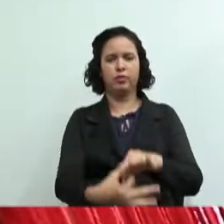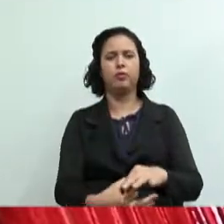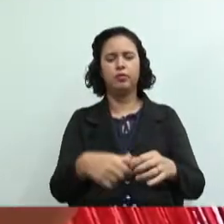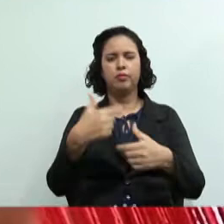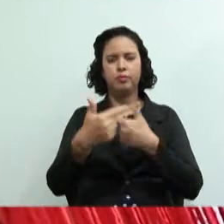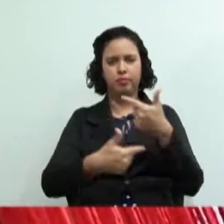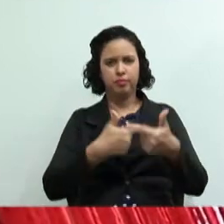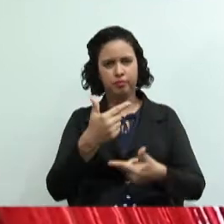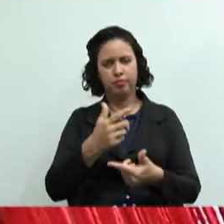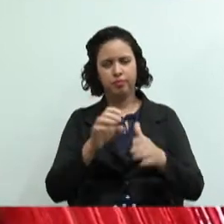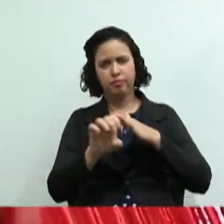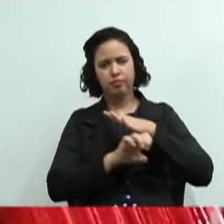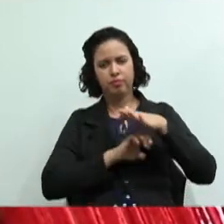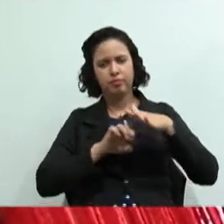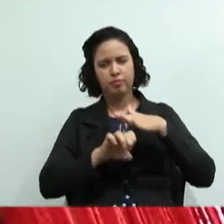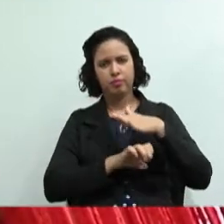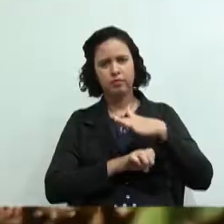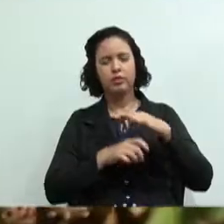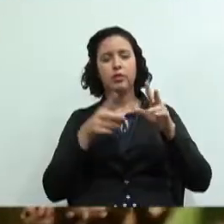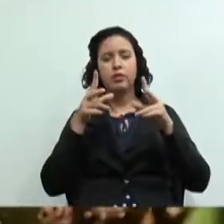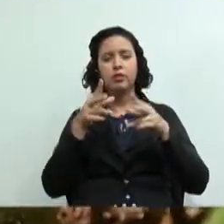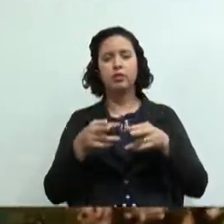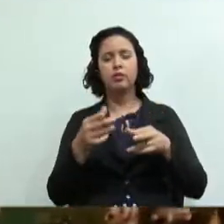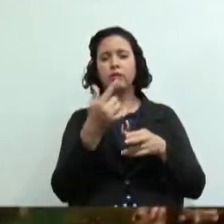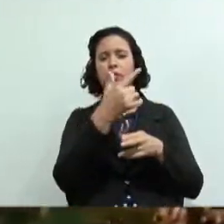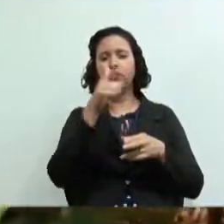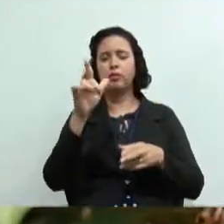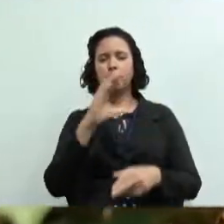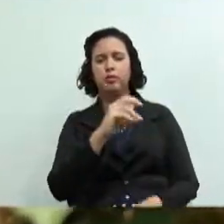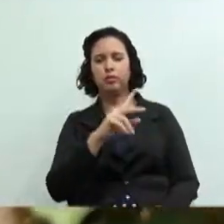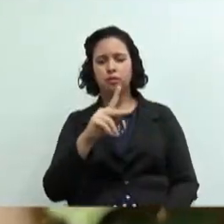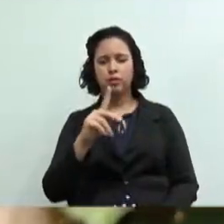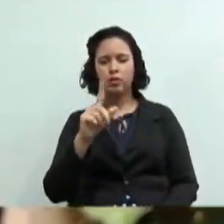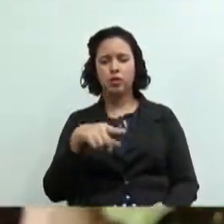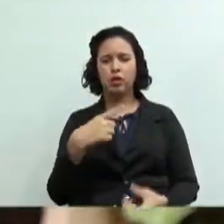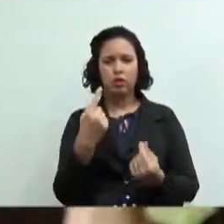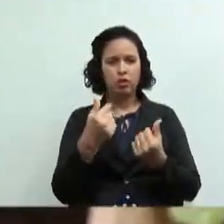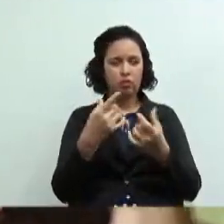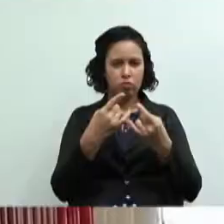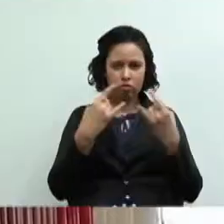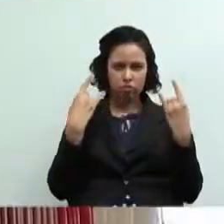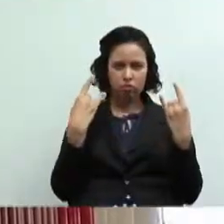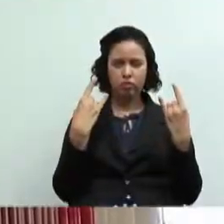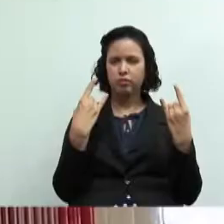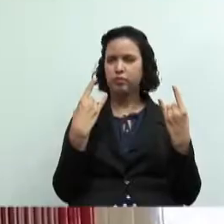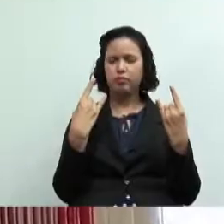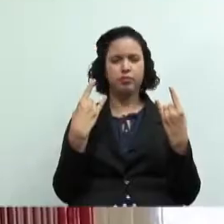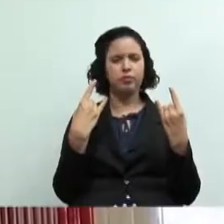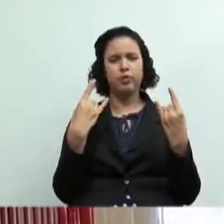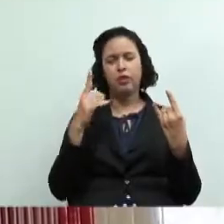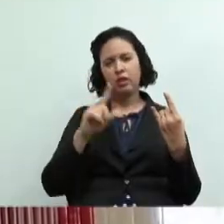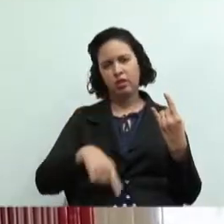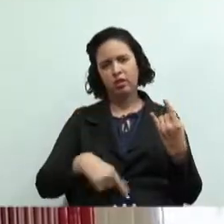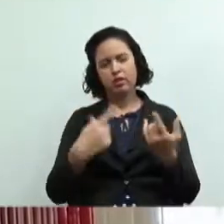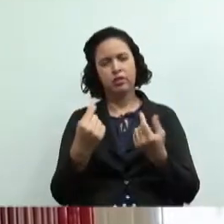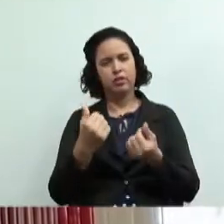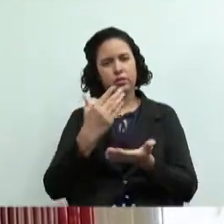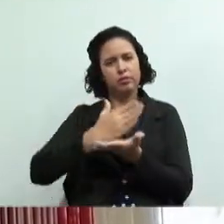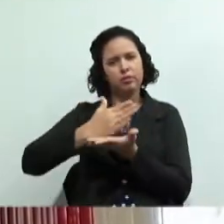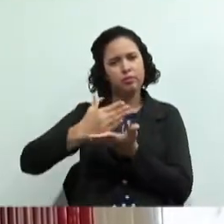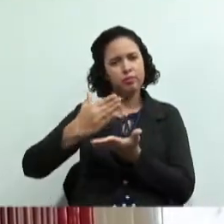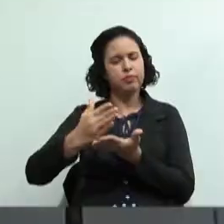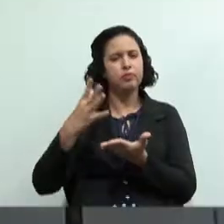e assim como em outras cooperativas o que seria lucro numa empresa privada vira renda dividida entre os